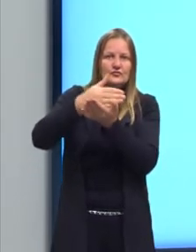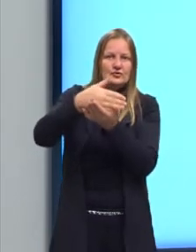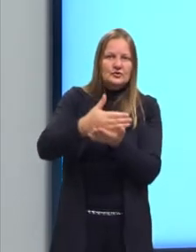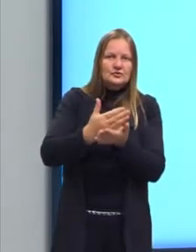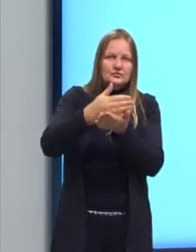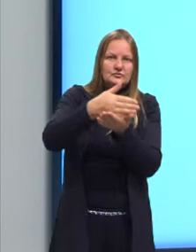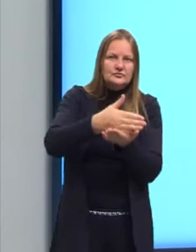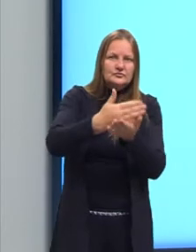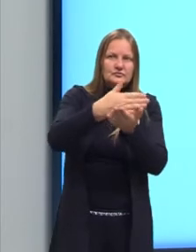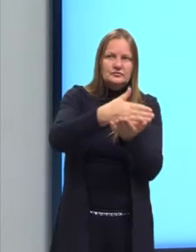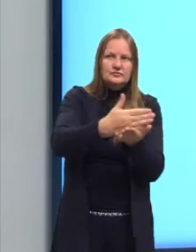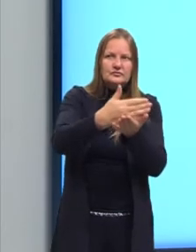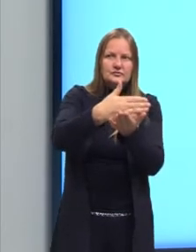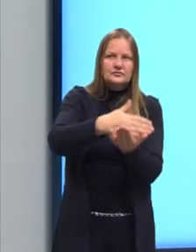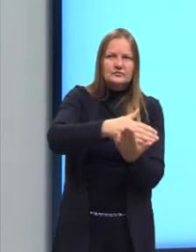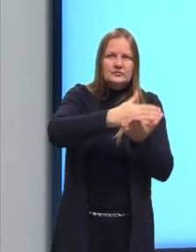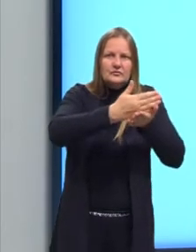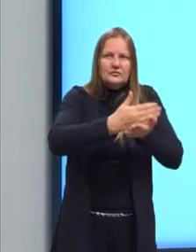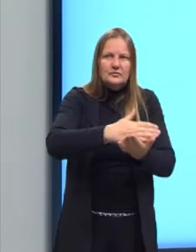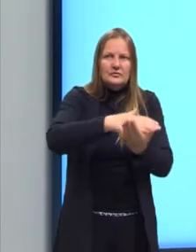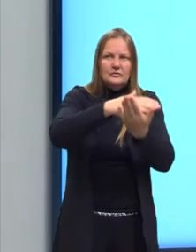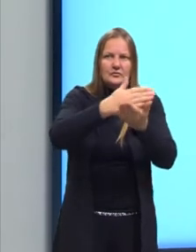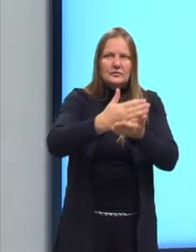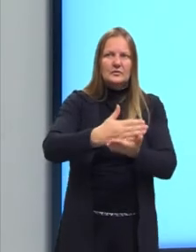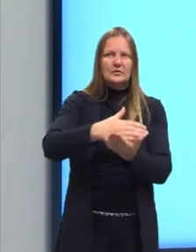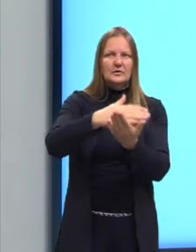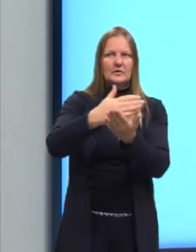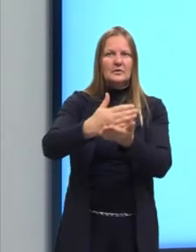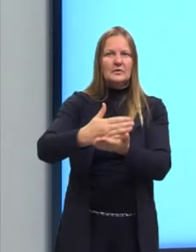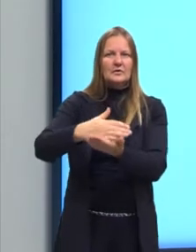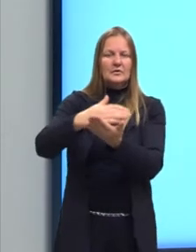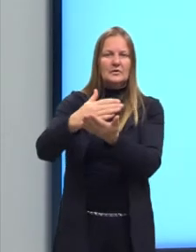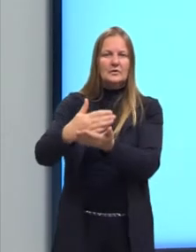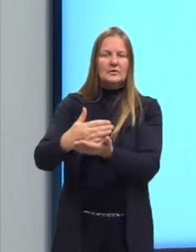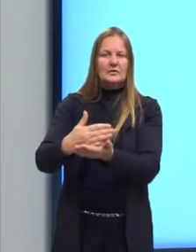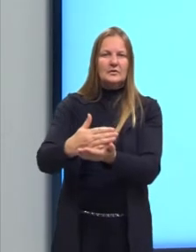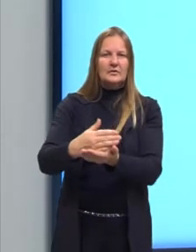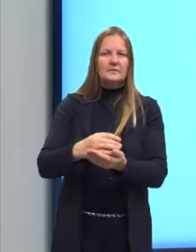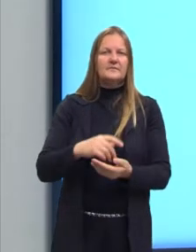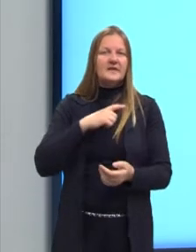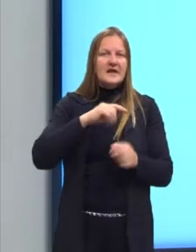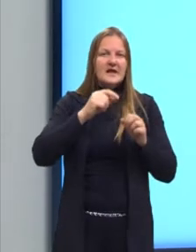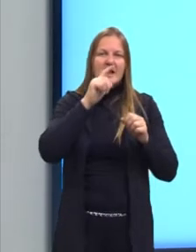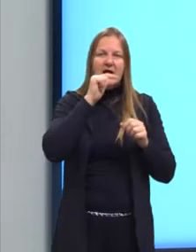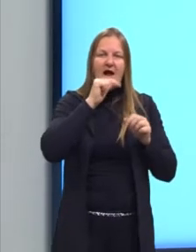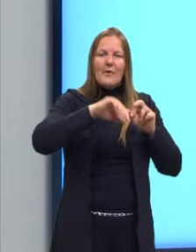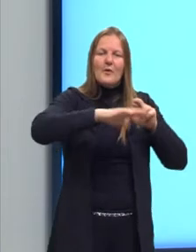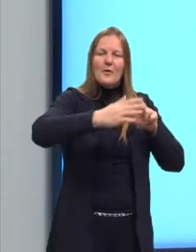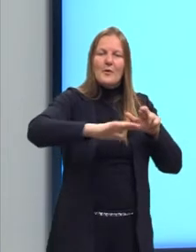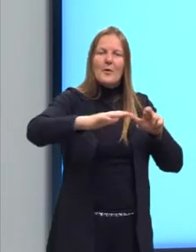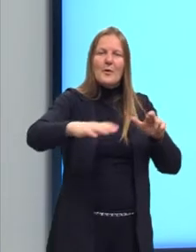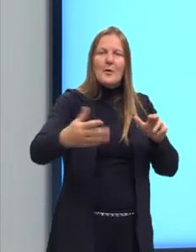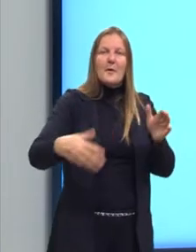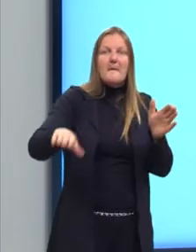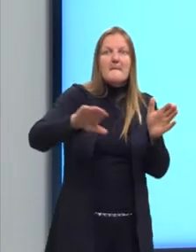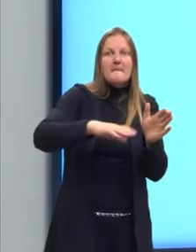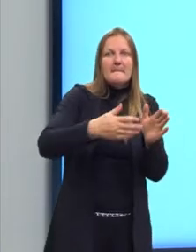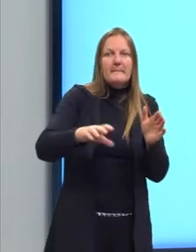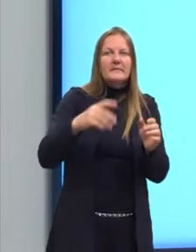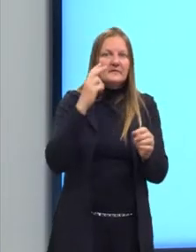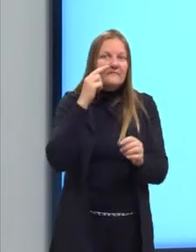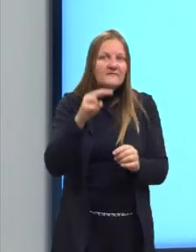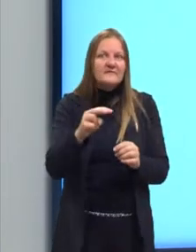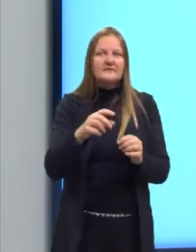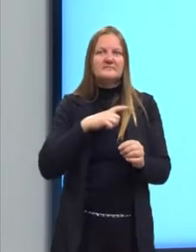apresentar, são bem semelhantes, né? Então, tu não consegue muito identificar quais são os indivíduos. São tão unidos e tão